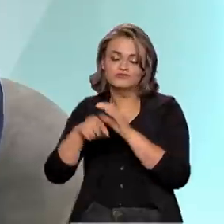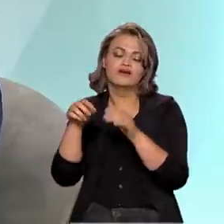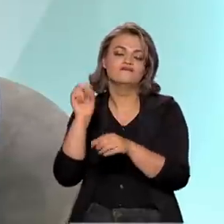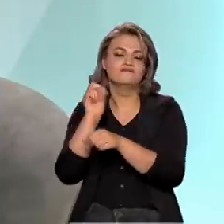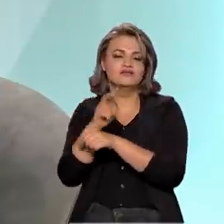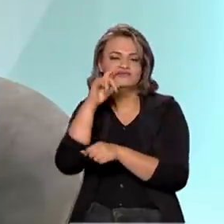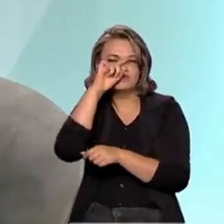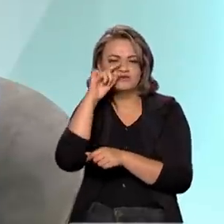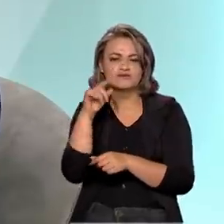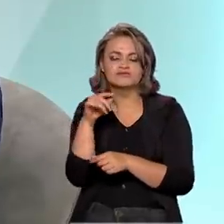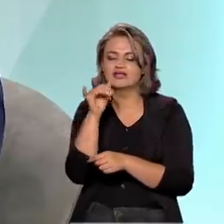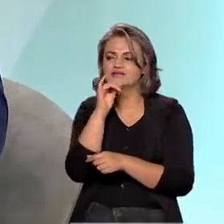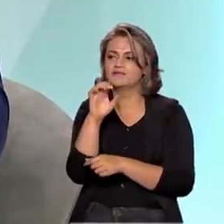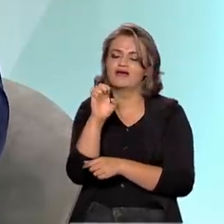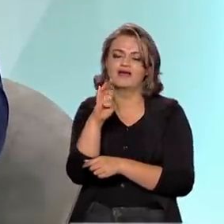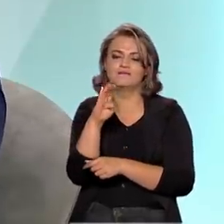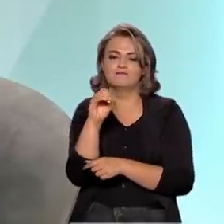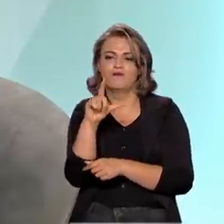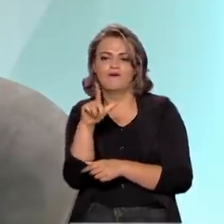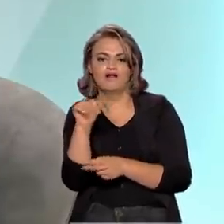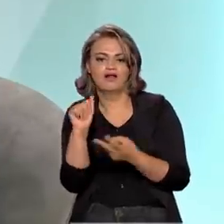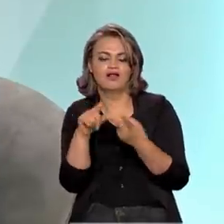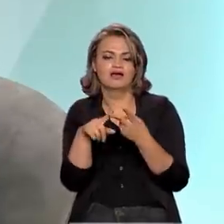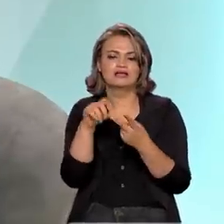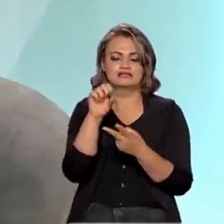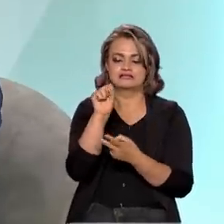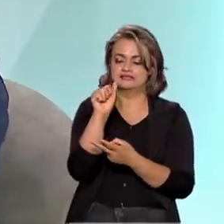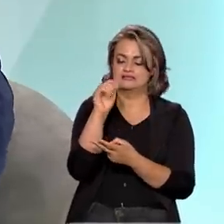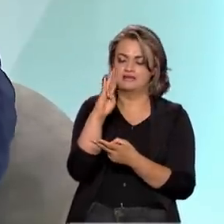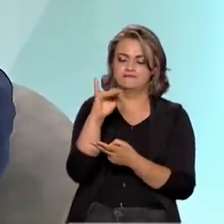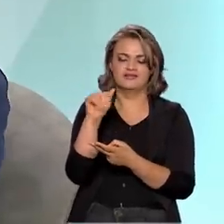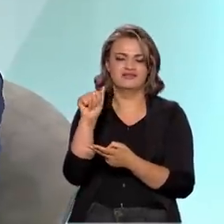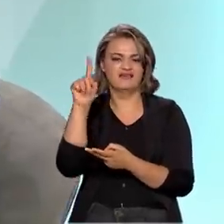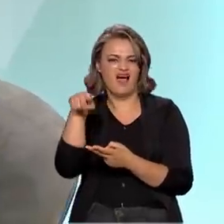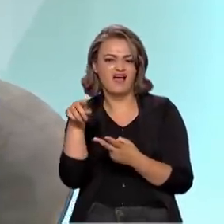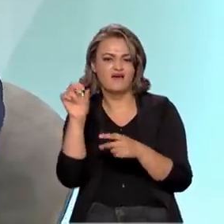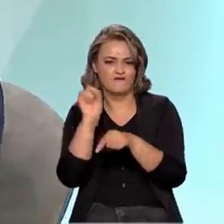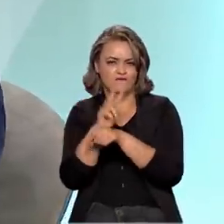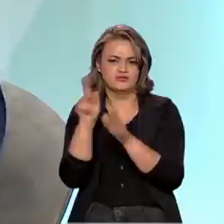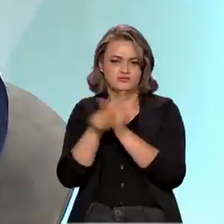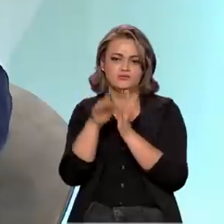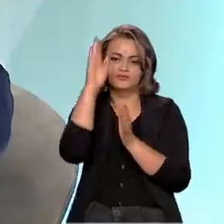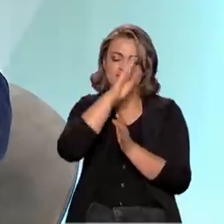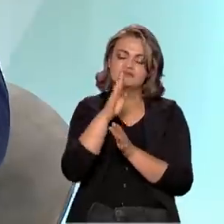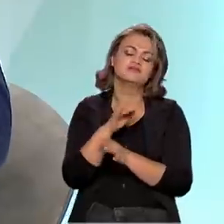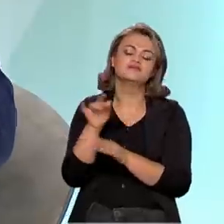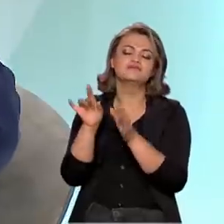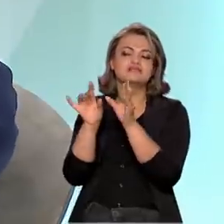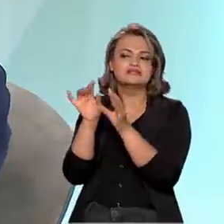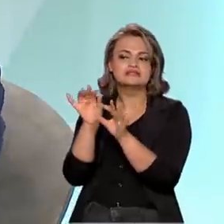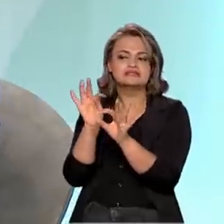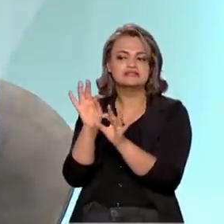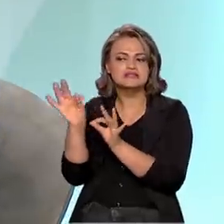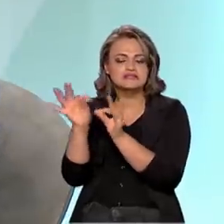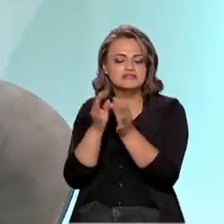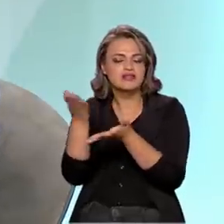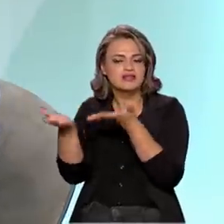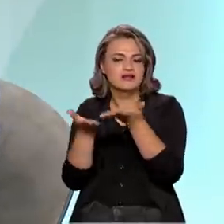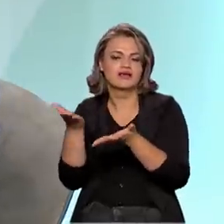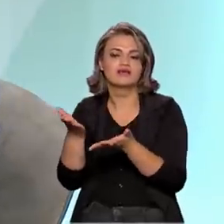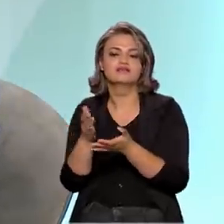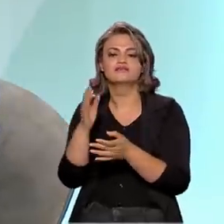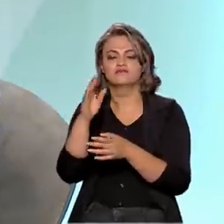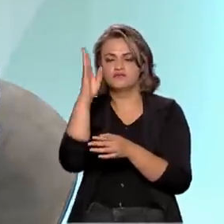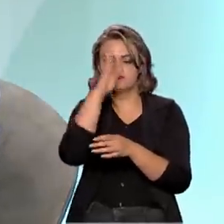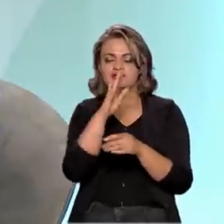ebola ou mesmo o sabiá, que um vírus brasileiro, para a gente tratar com isso. O Brasil vai estar muito bem preparado